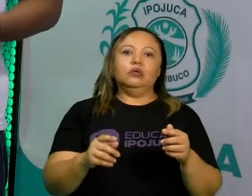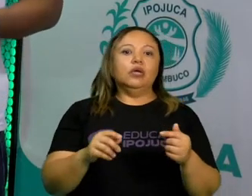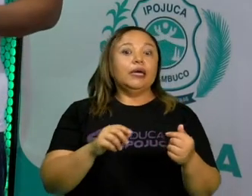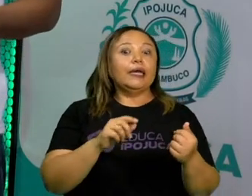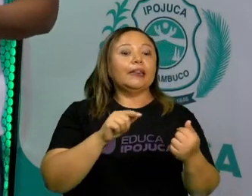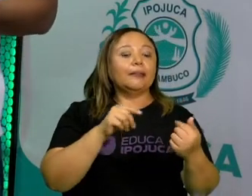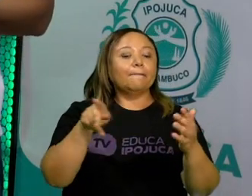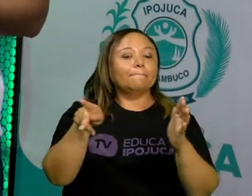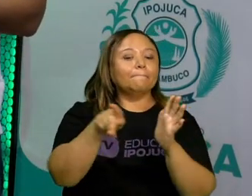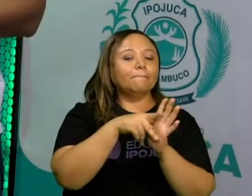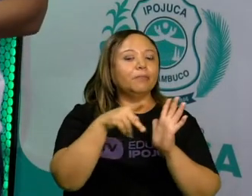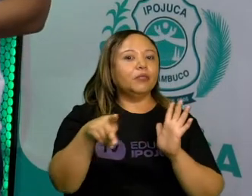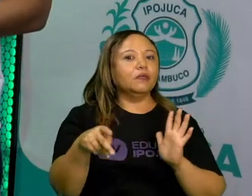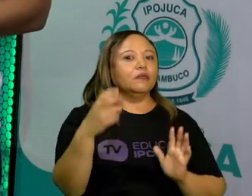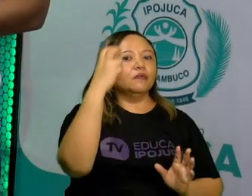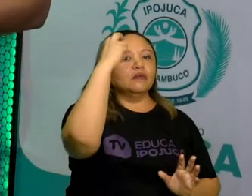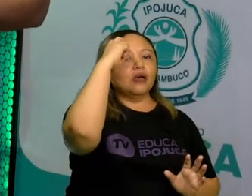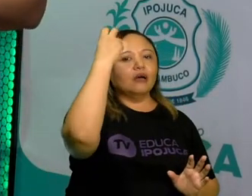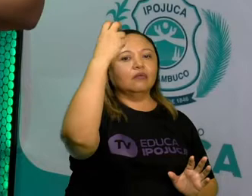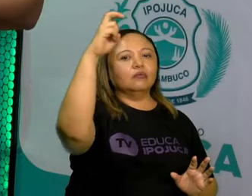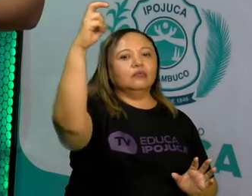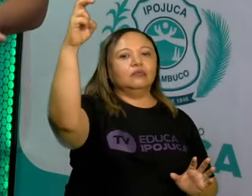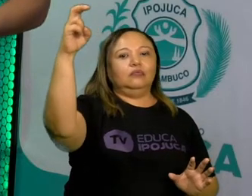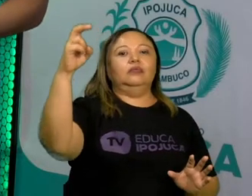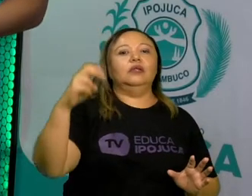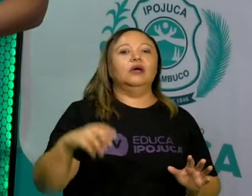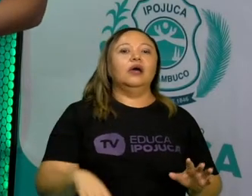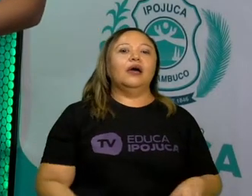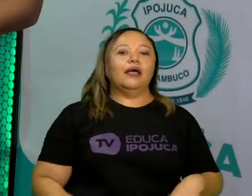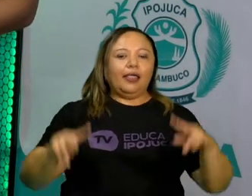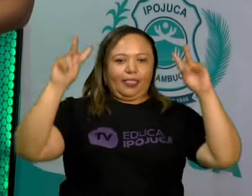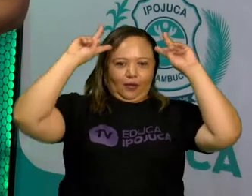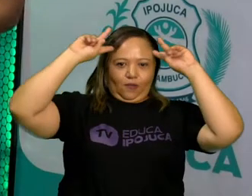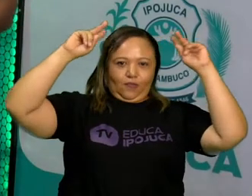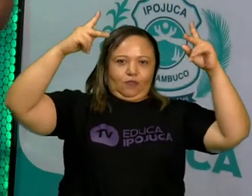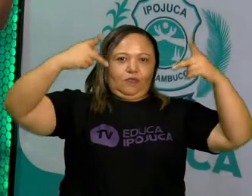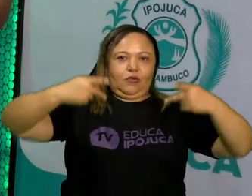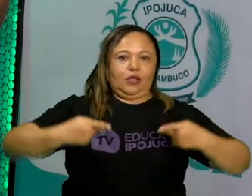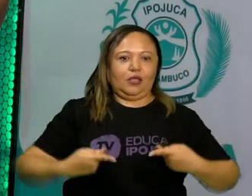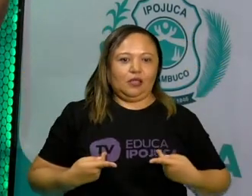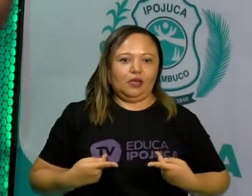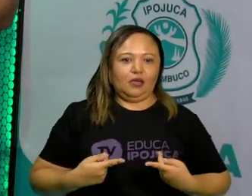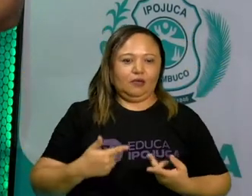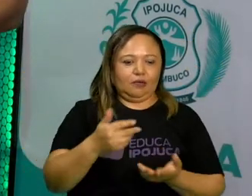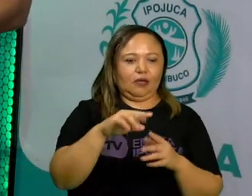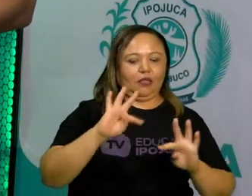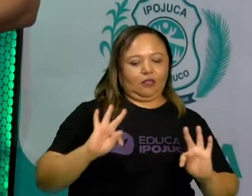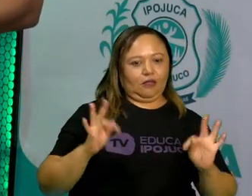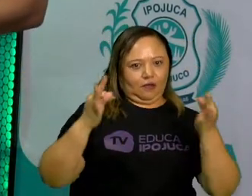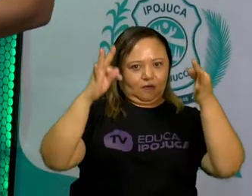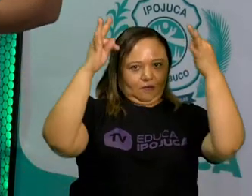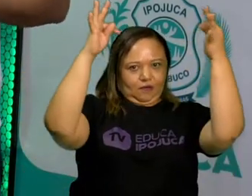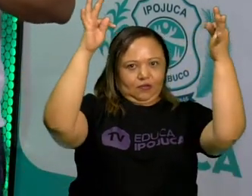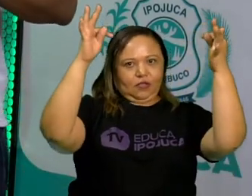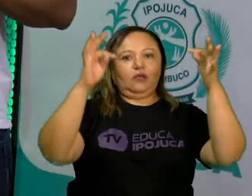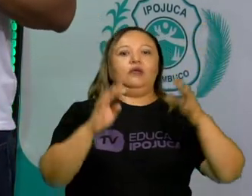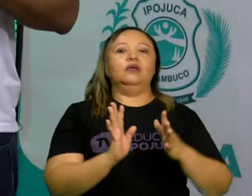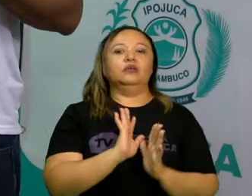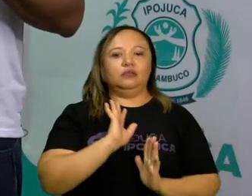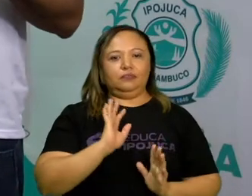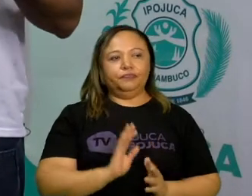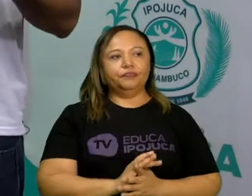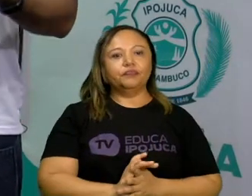Já é uma construção cultural muito grande nos jogos eletrônicos. E com isso, ele vai